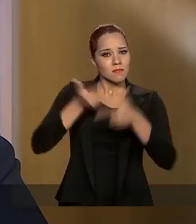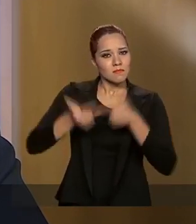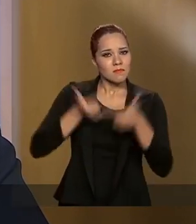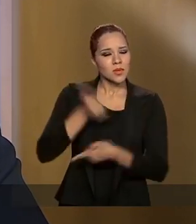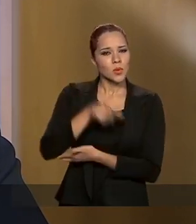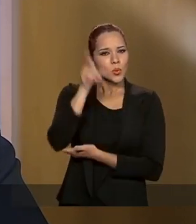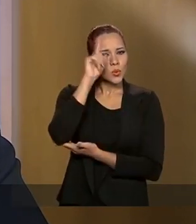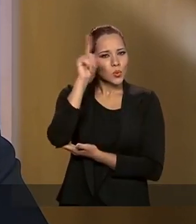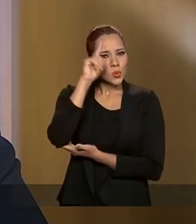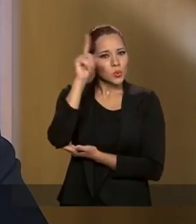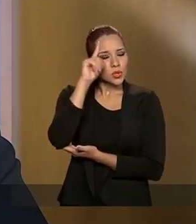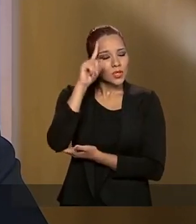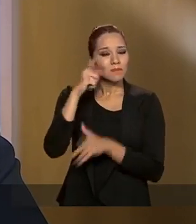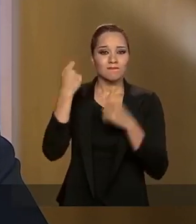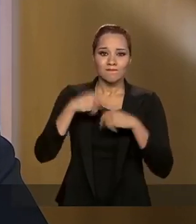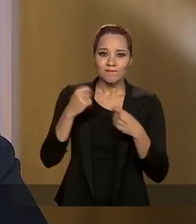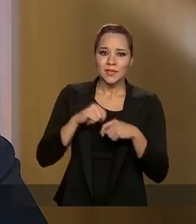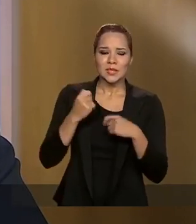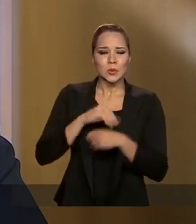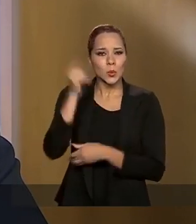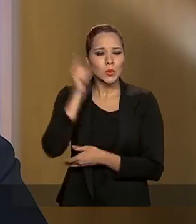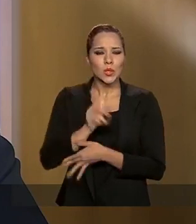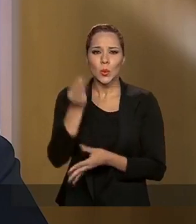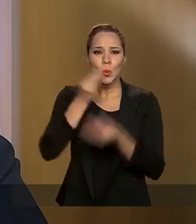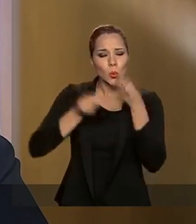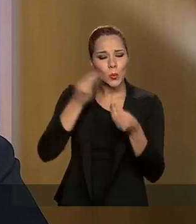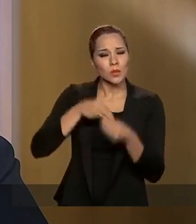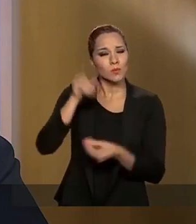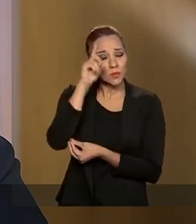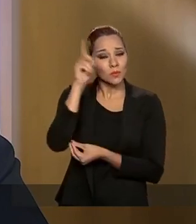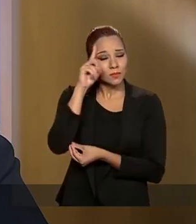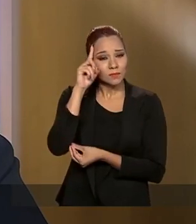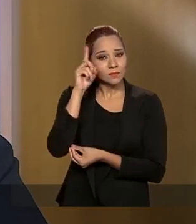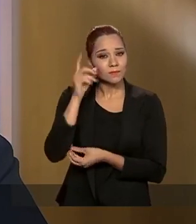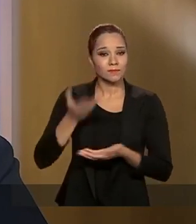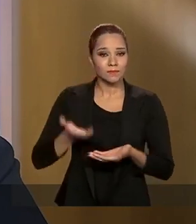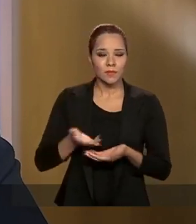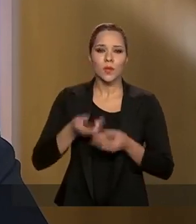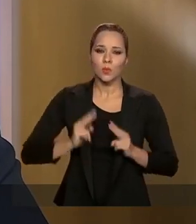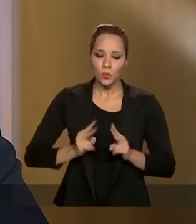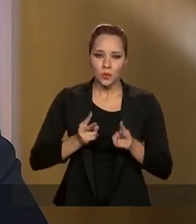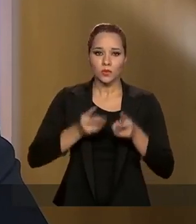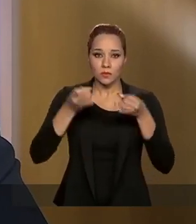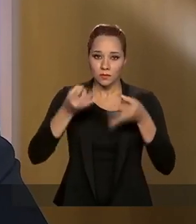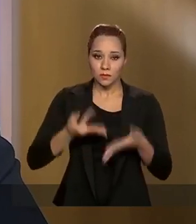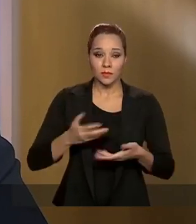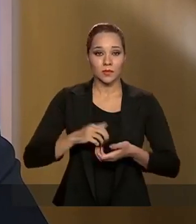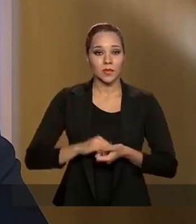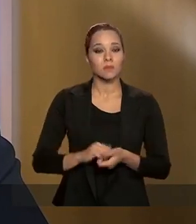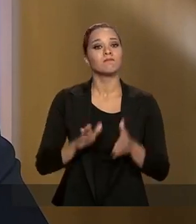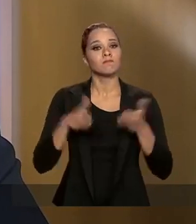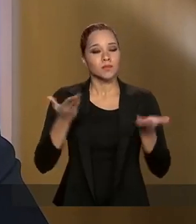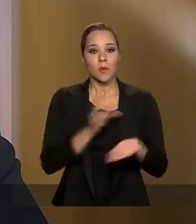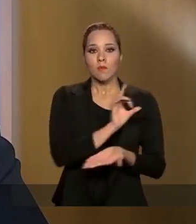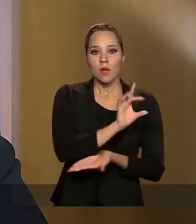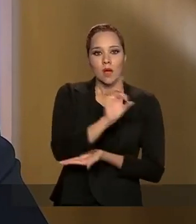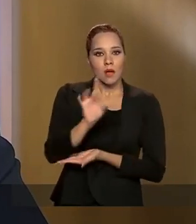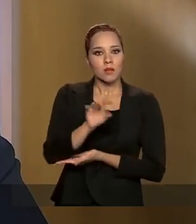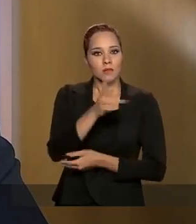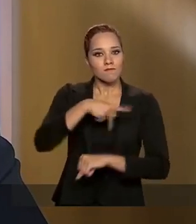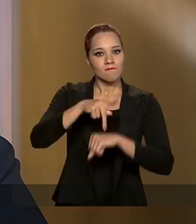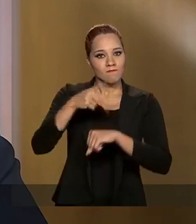os dias e que têm que ganhar o pão de cada dia todos os dias? Ele prossegue. Então, cada país